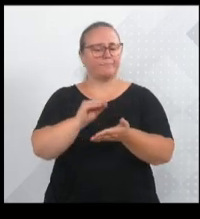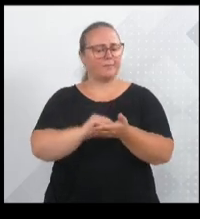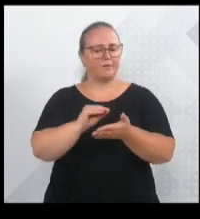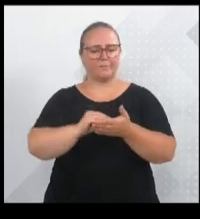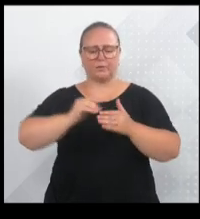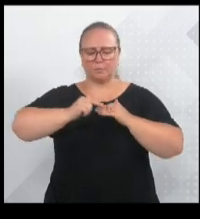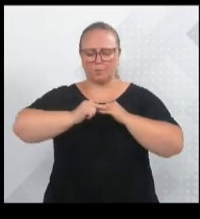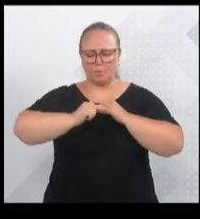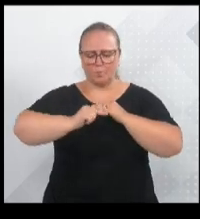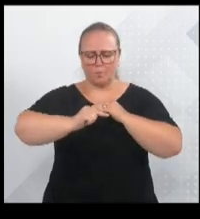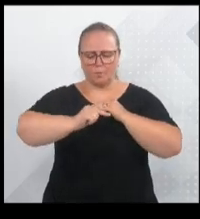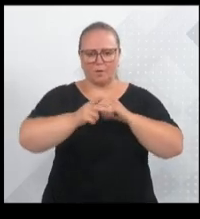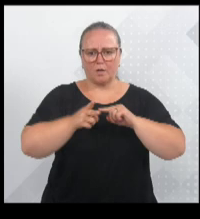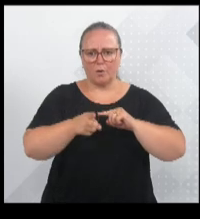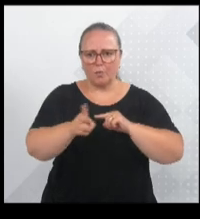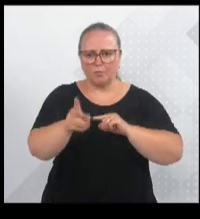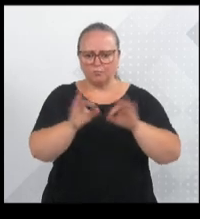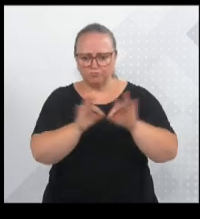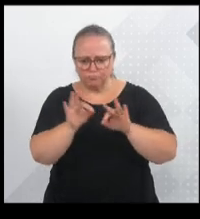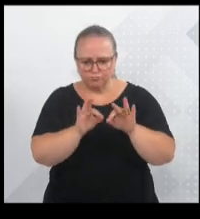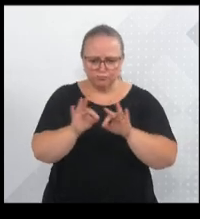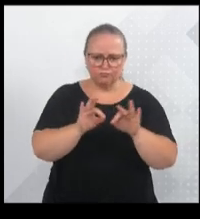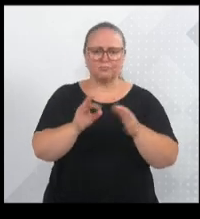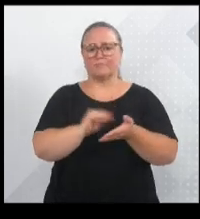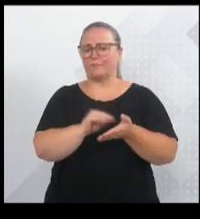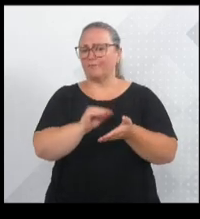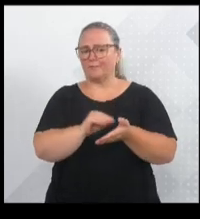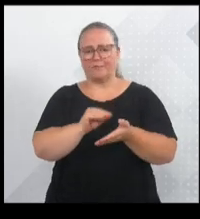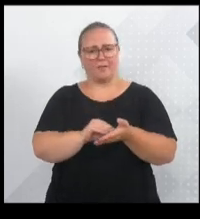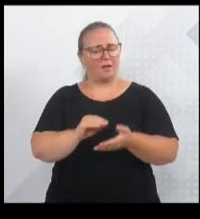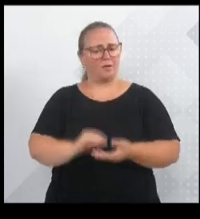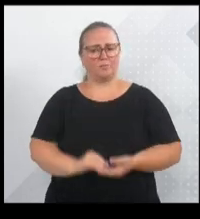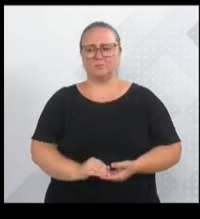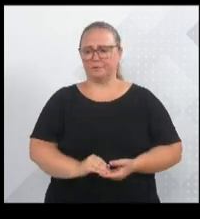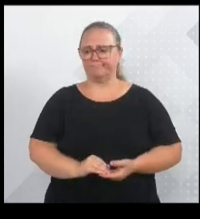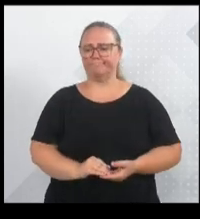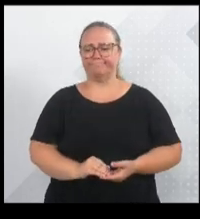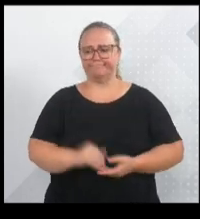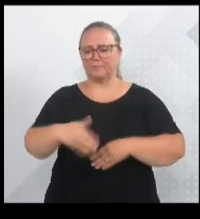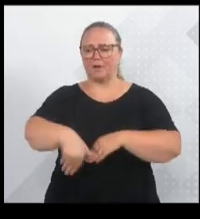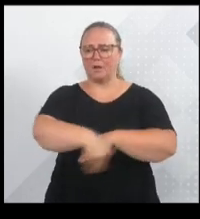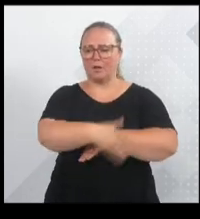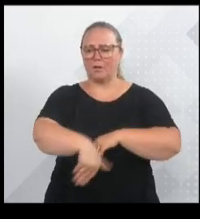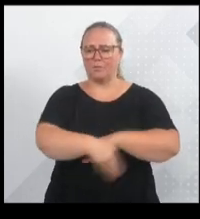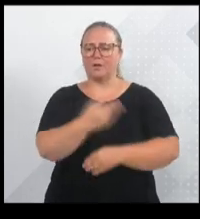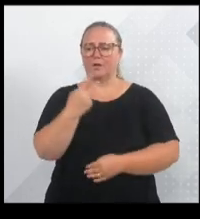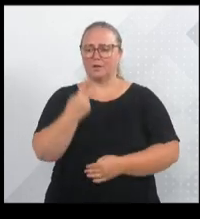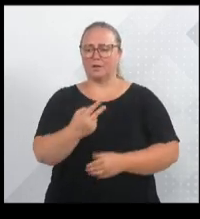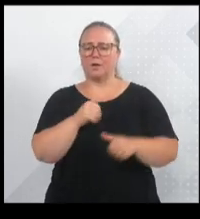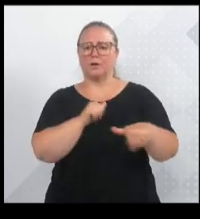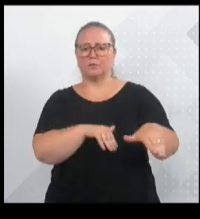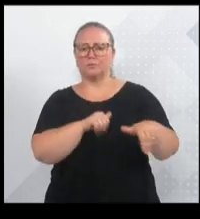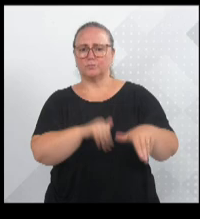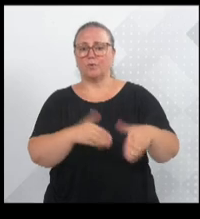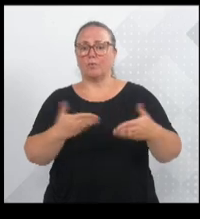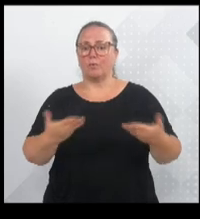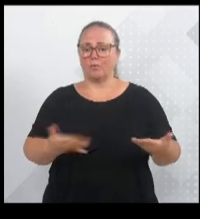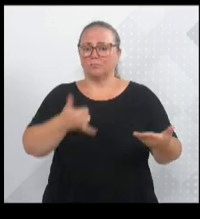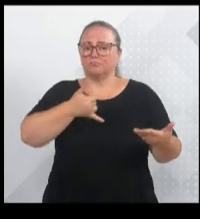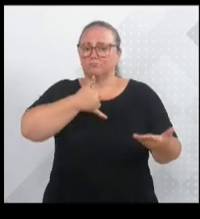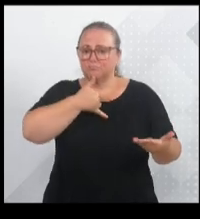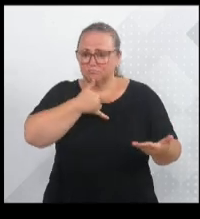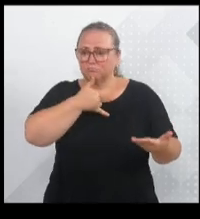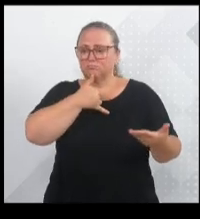Aqui também outros espaços ao longo da 2 de Setembro. Aqui, espaços que ainda estão, infelizmente,